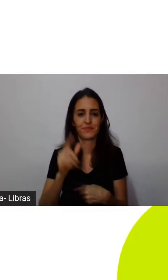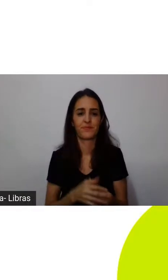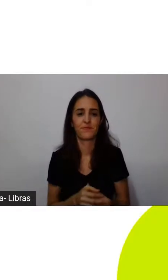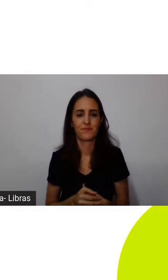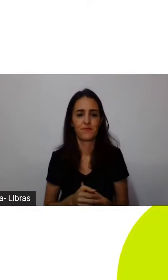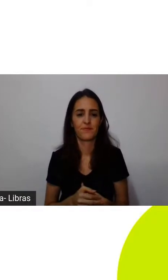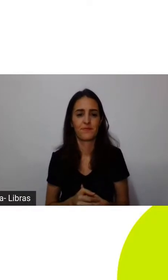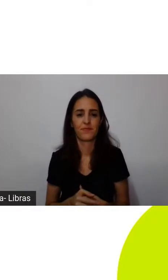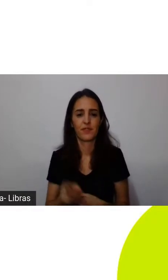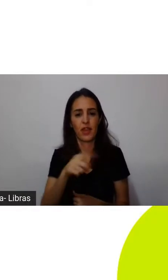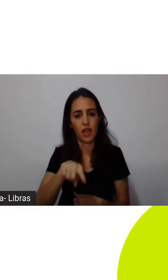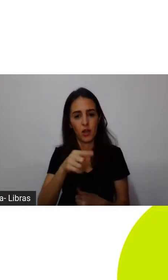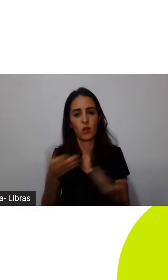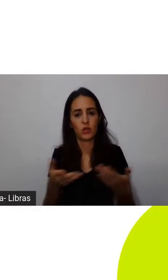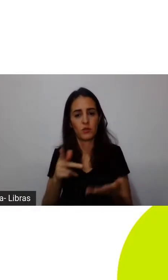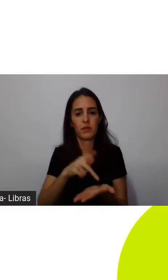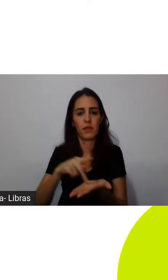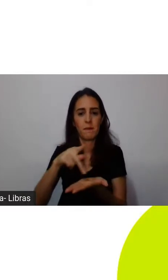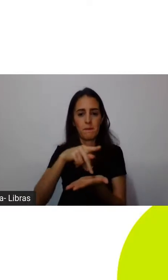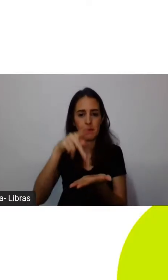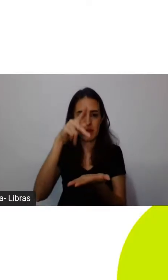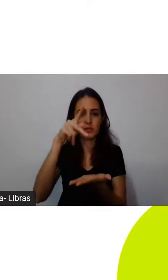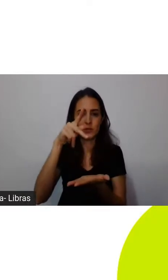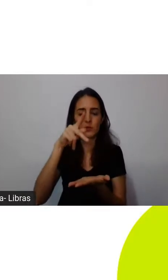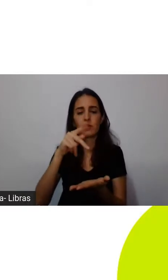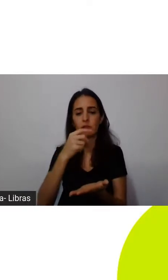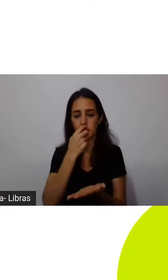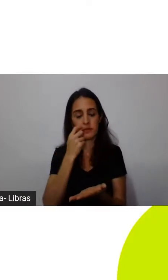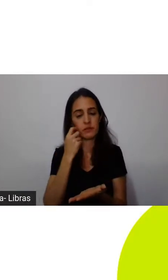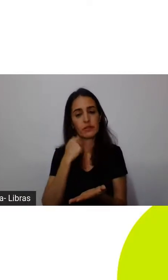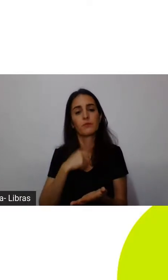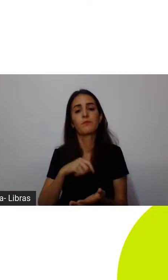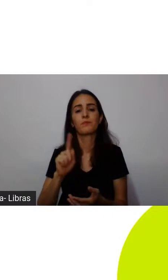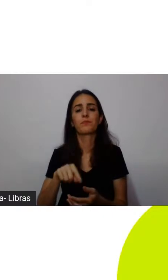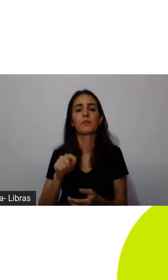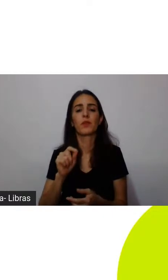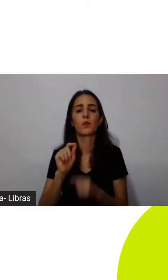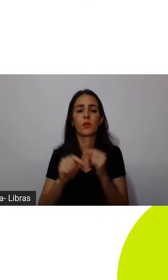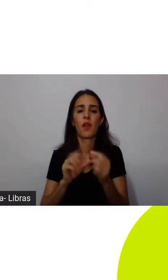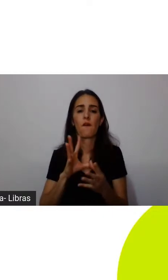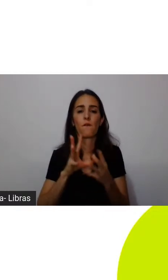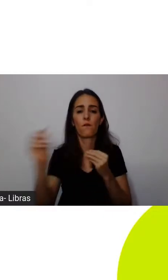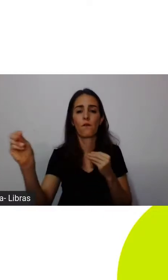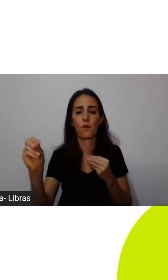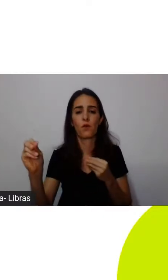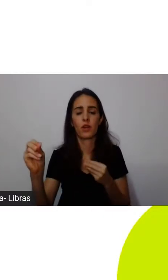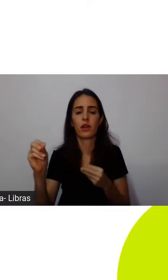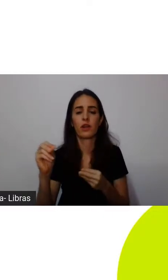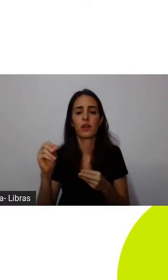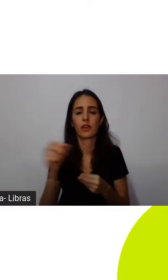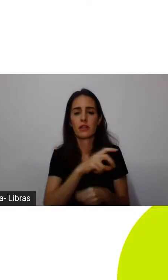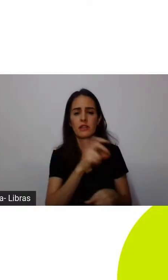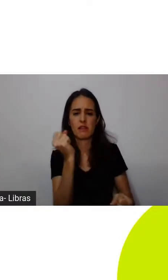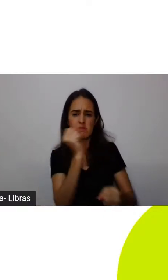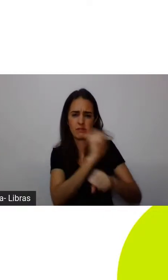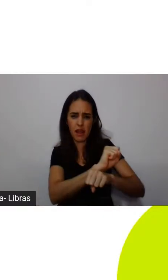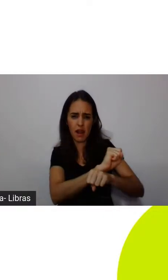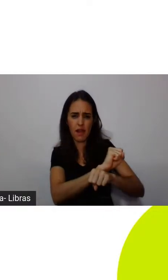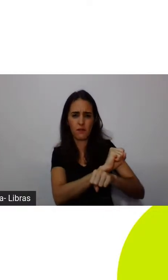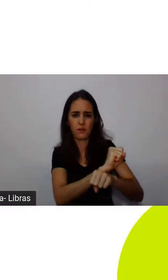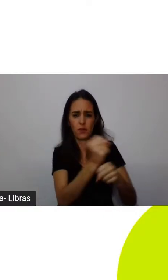está passando em Pessah agora que é a Pásco com a judaica em que se comemora a fuga dos judeus do Egito onde eles eram escravos